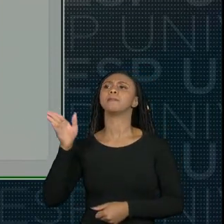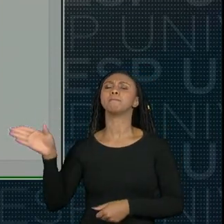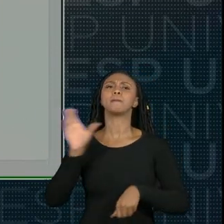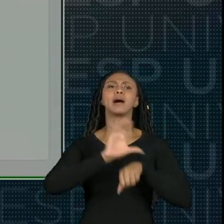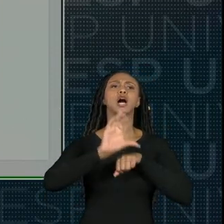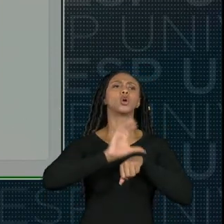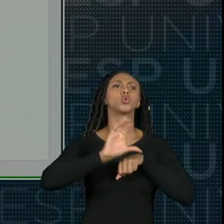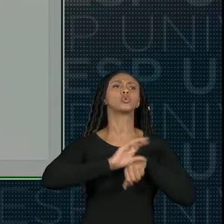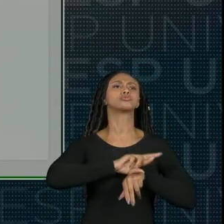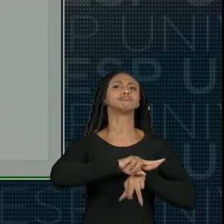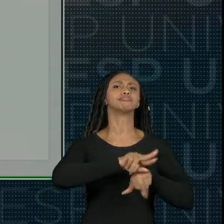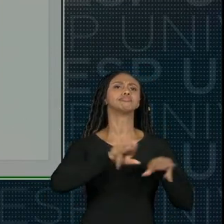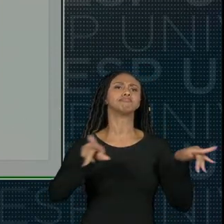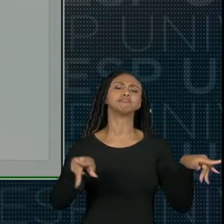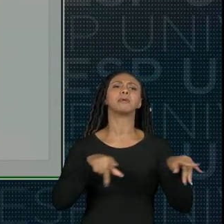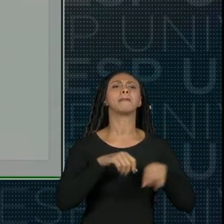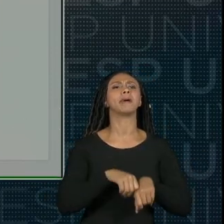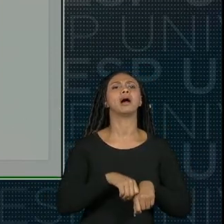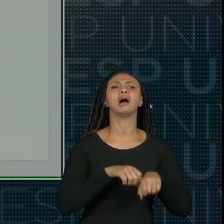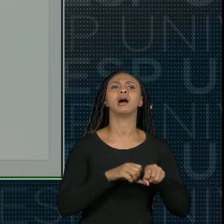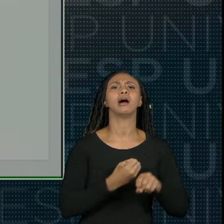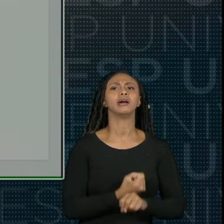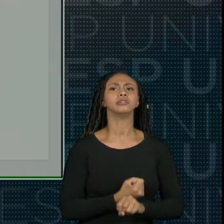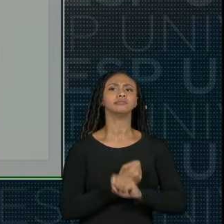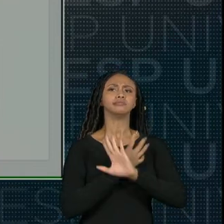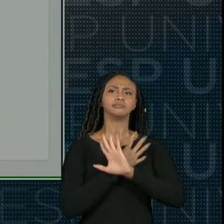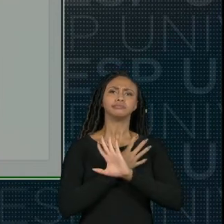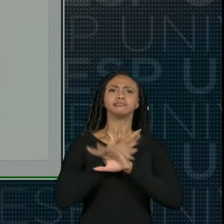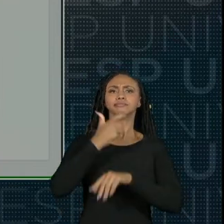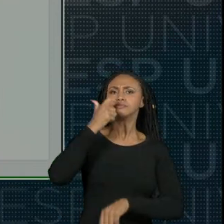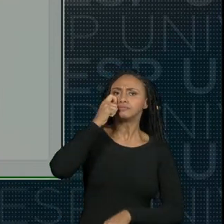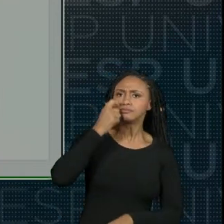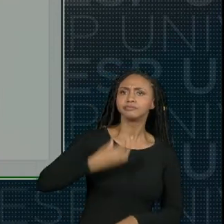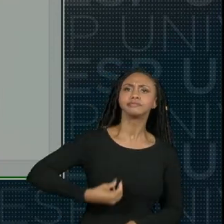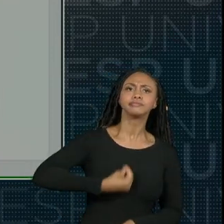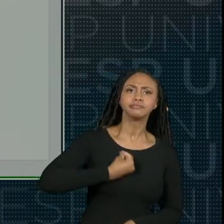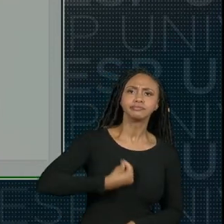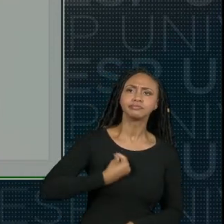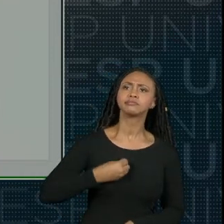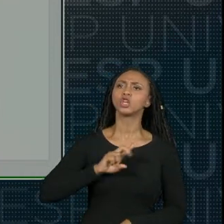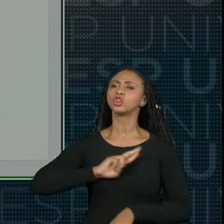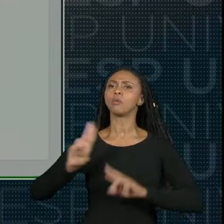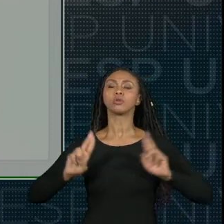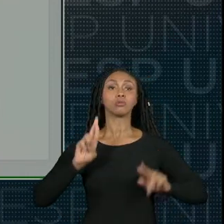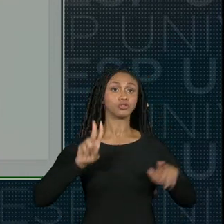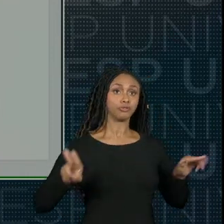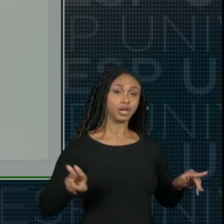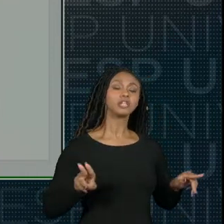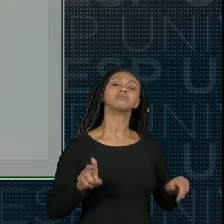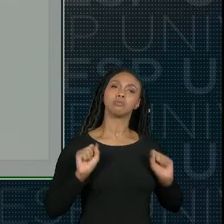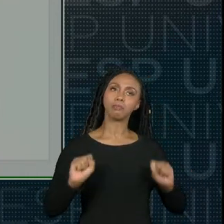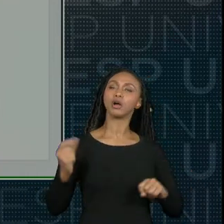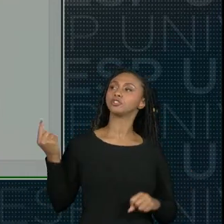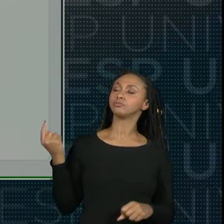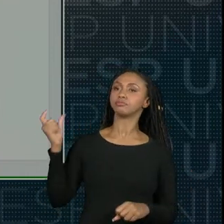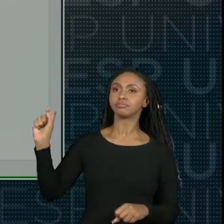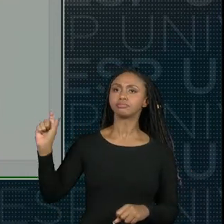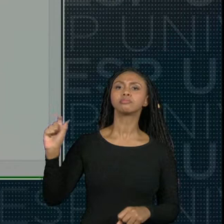diferentes online presencial com nomes diferentes empresas diferentes ele pode colocar diversos.